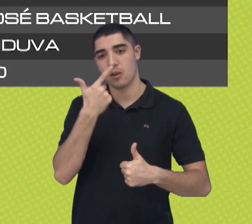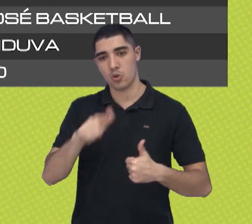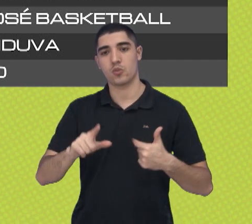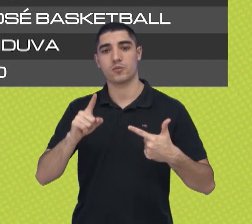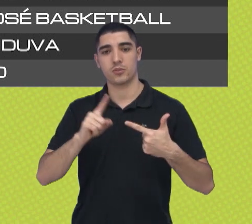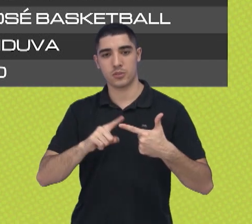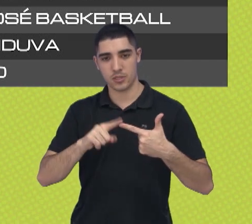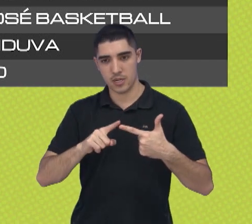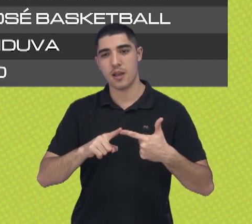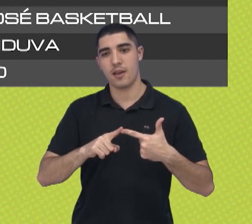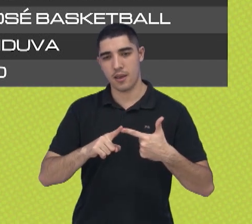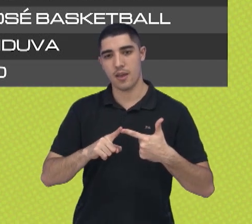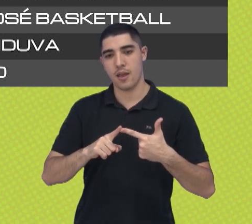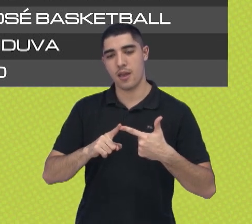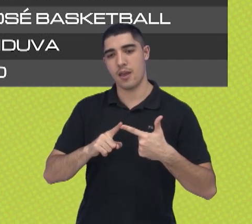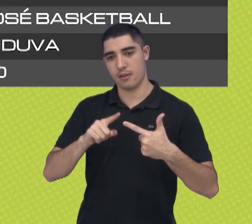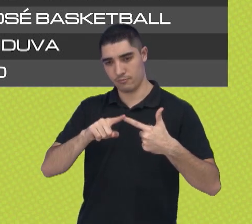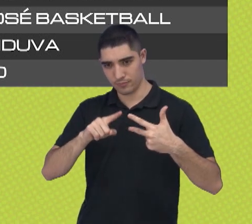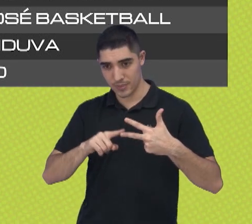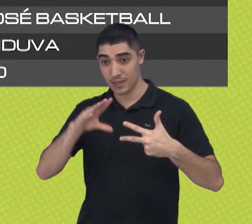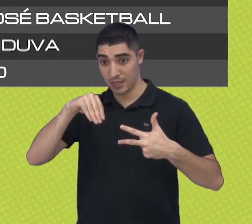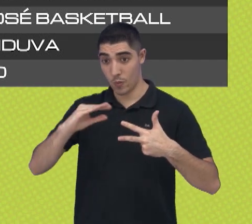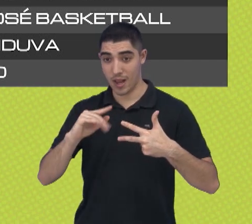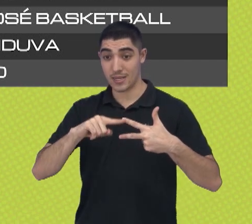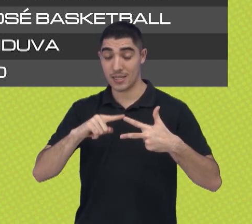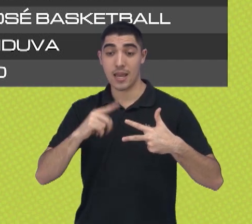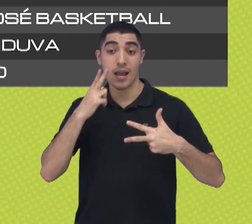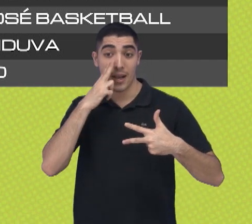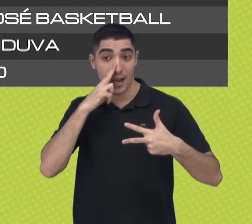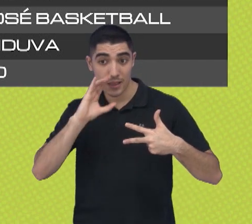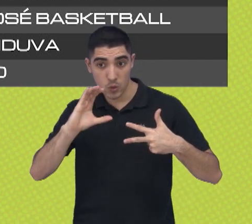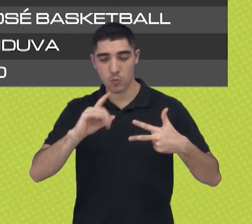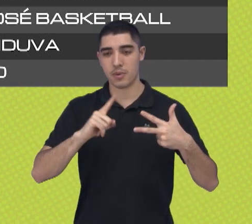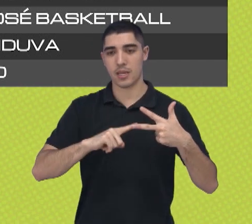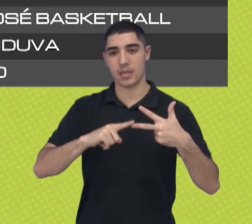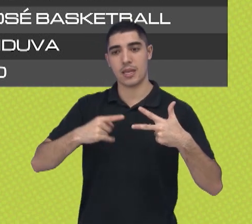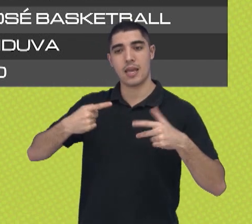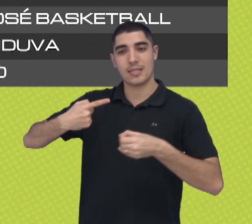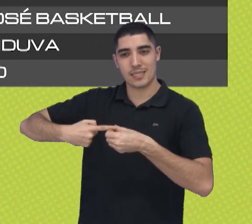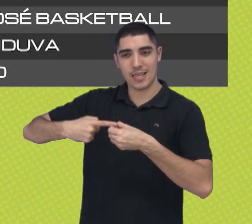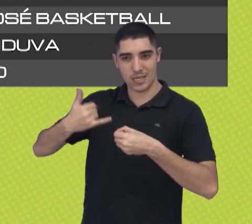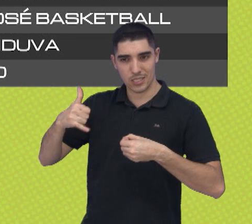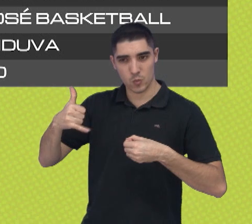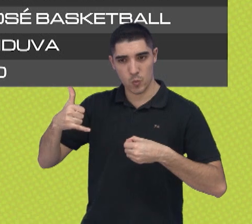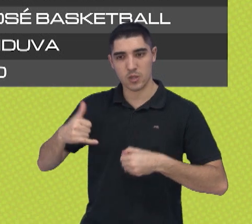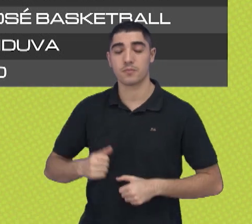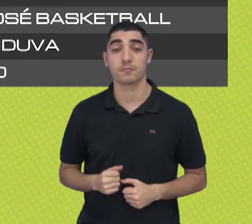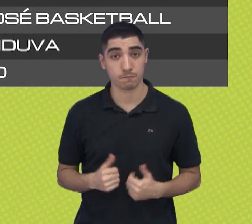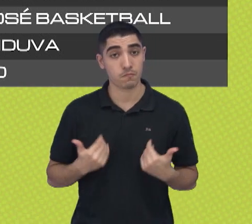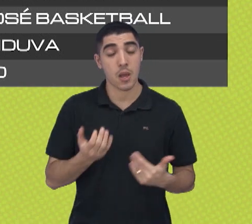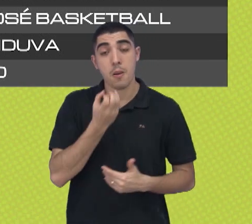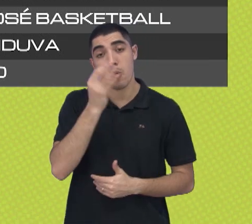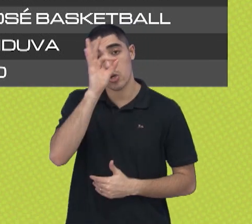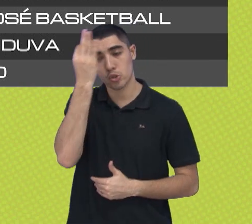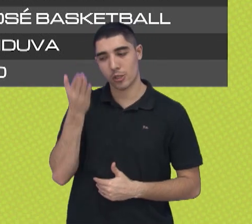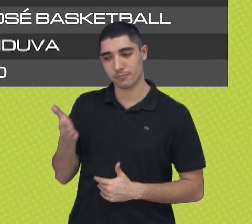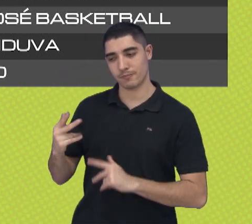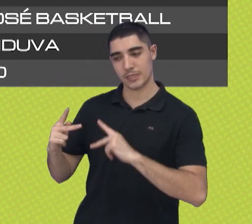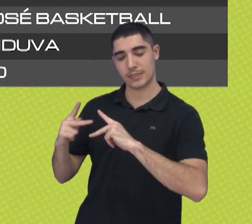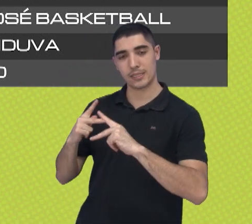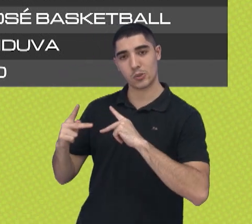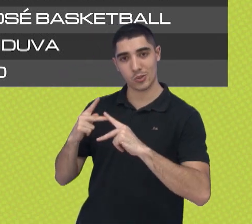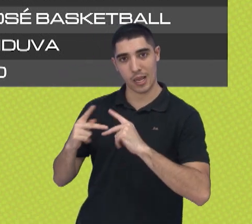duas em casa para fechar. Aí essa primeira fase contra Catanduva e Ituano, boa sorte para as meninas do São José Basquetebol,